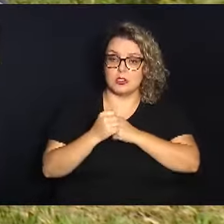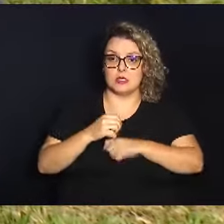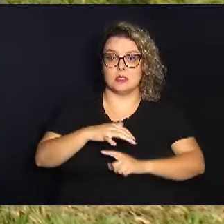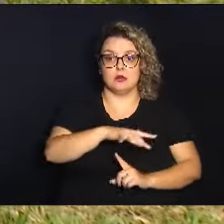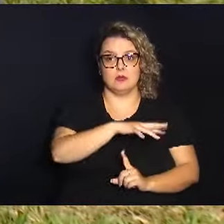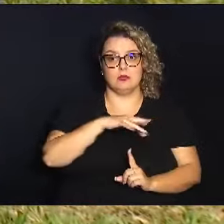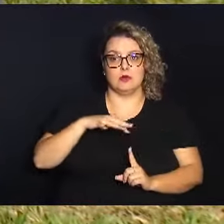ambiental e muitos moradores têm que conviver com algumas ruas que estão assim, nessa situação